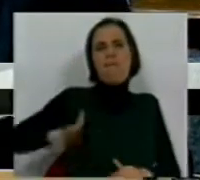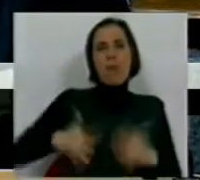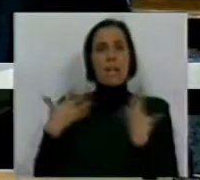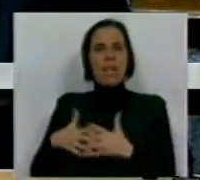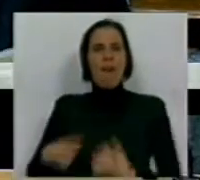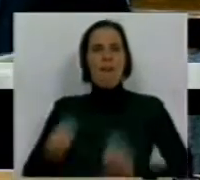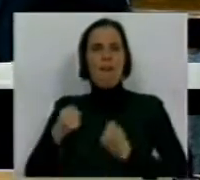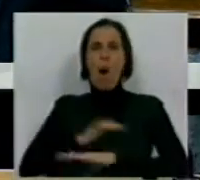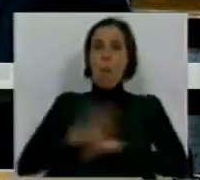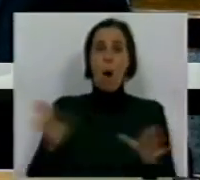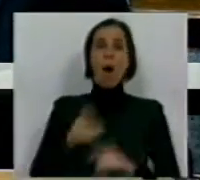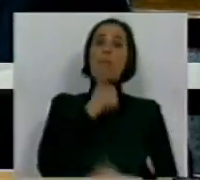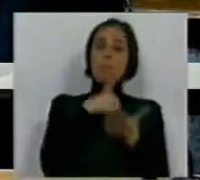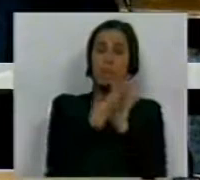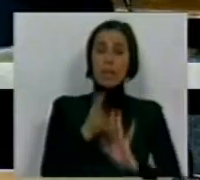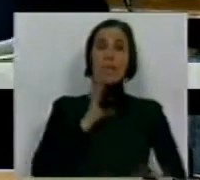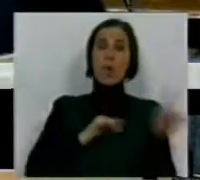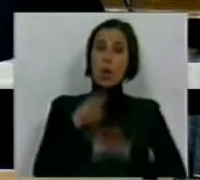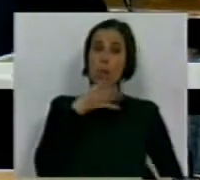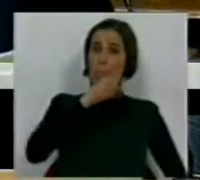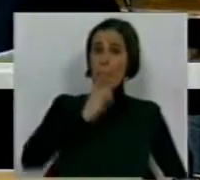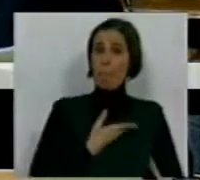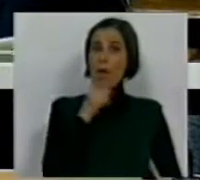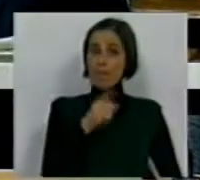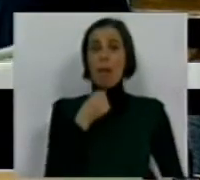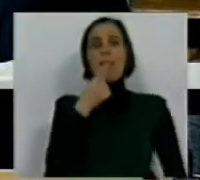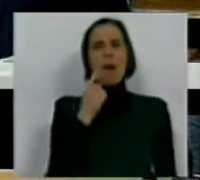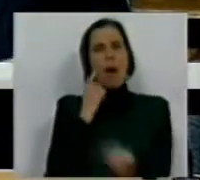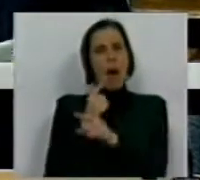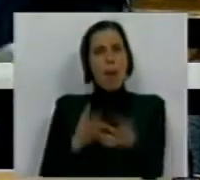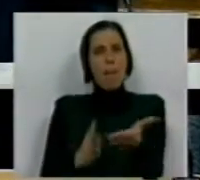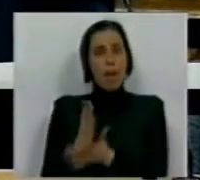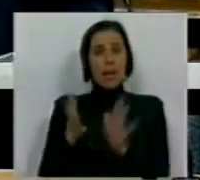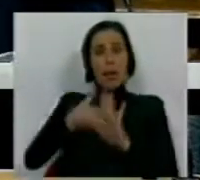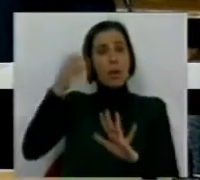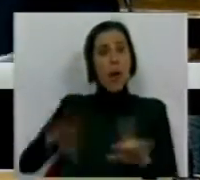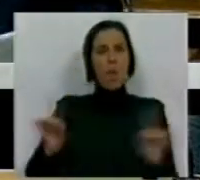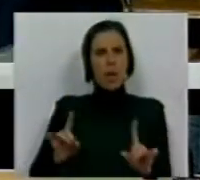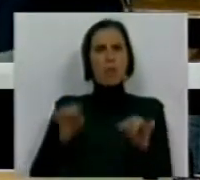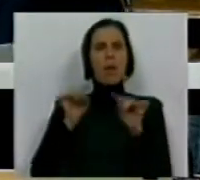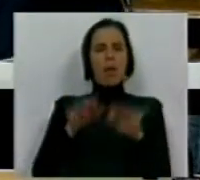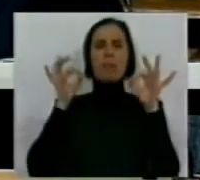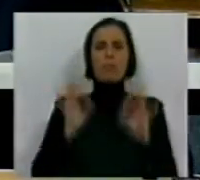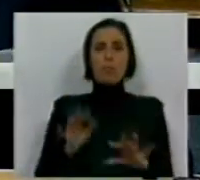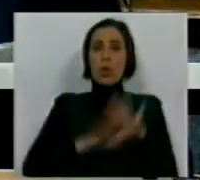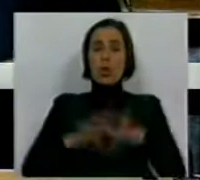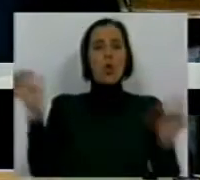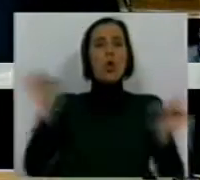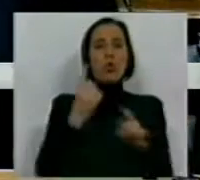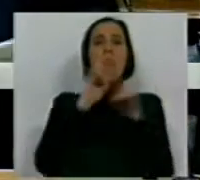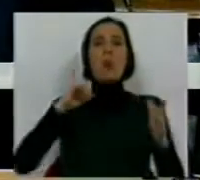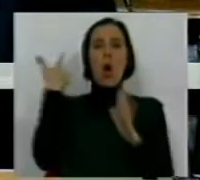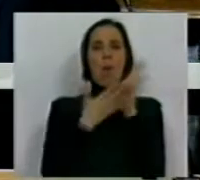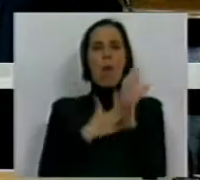sindicatos. E as medidas que a Sra. Deputada do PSD diz que mantém e que não elimina, só não o fez porque a